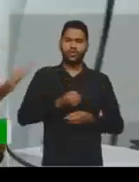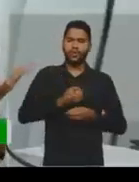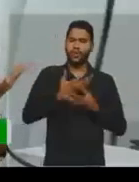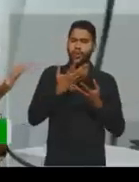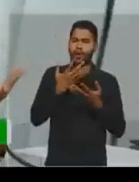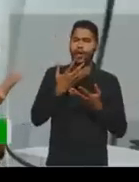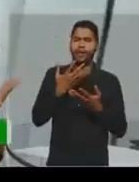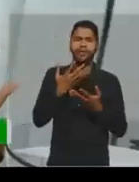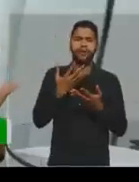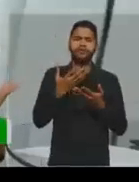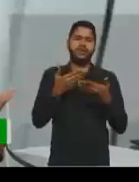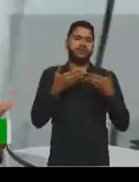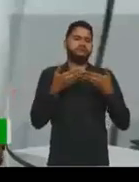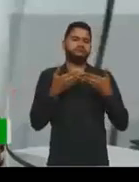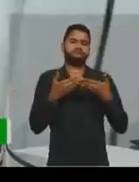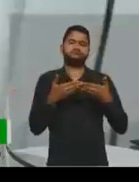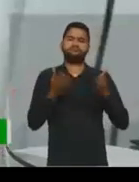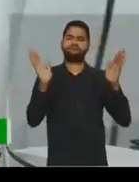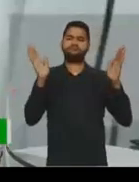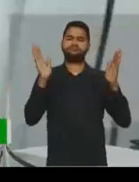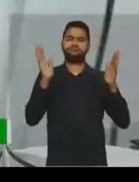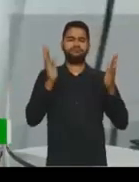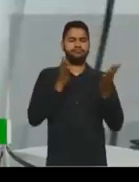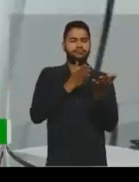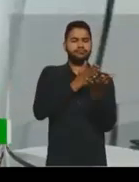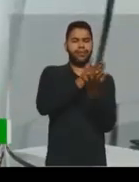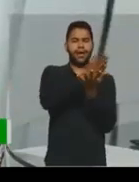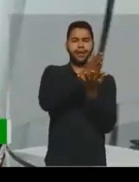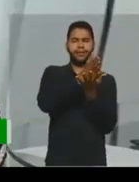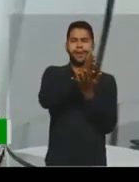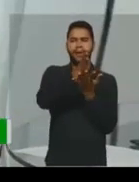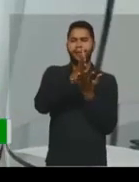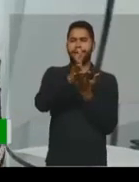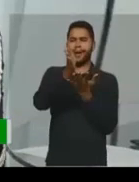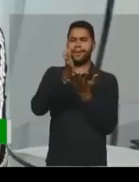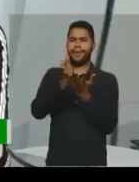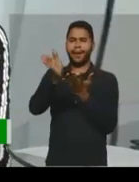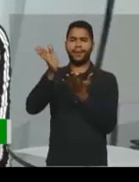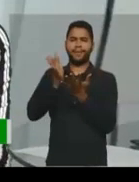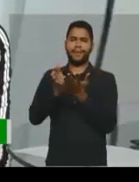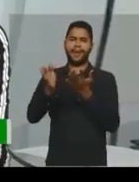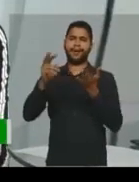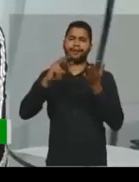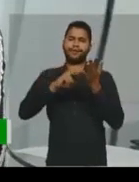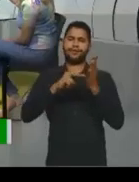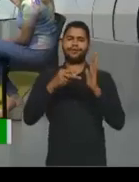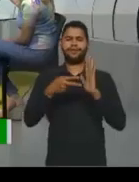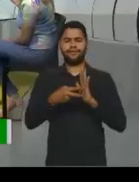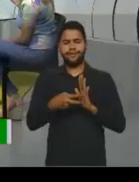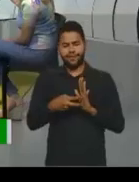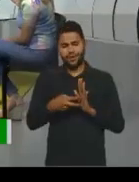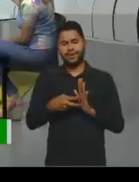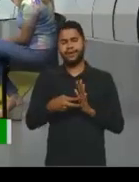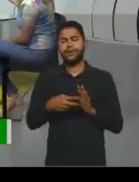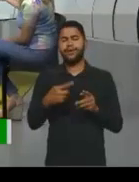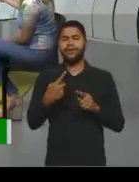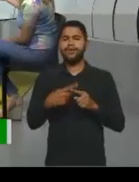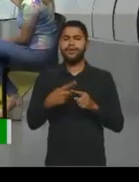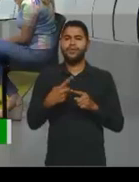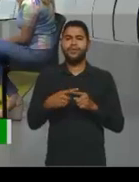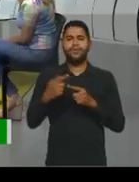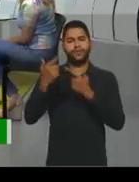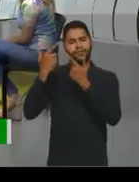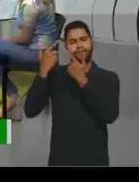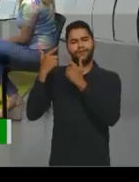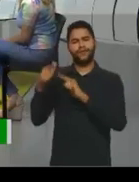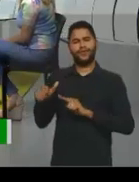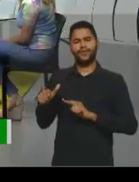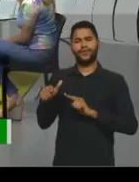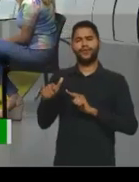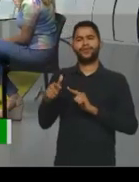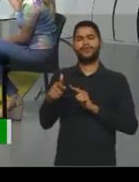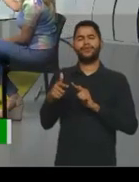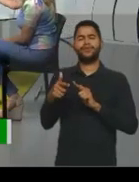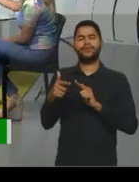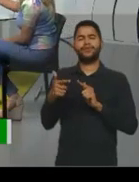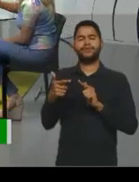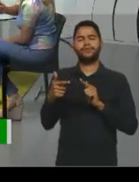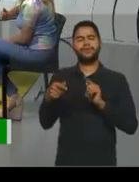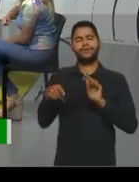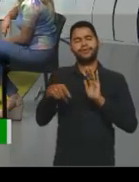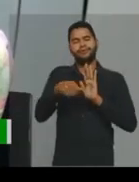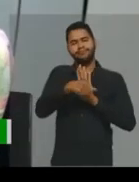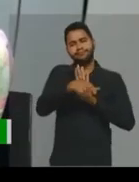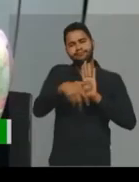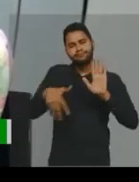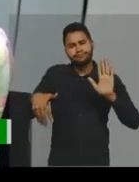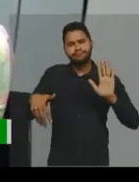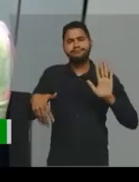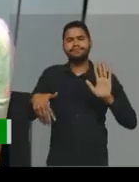leitura está aberta a várias interpretações. Justamente, porque tem essa figura de linguagem, esse sentido